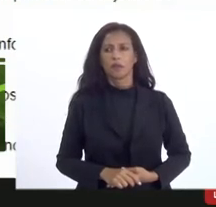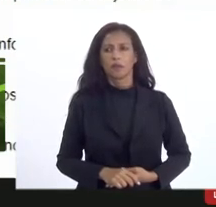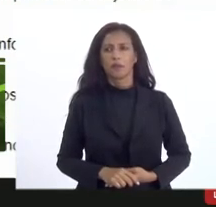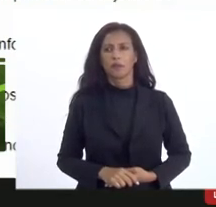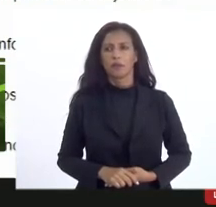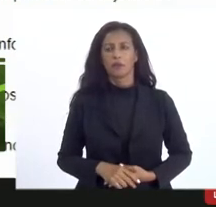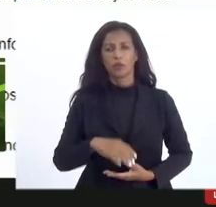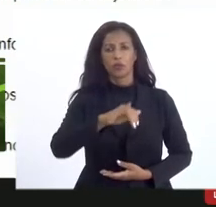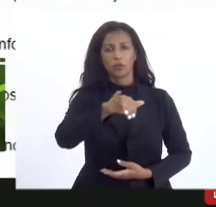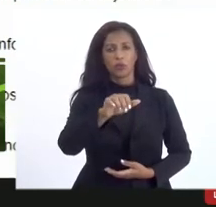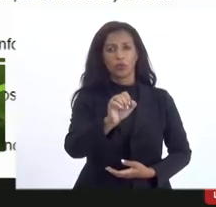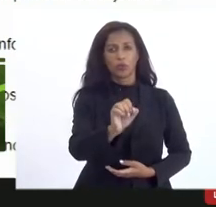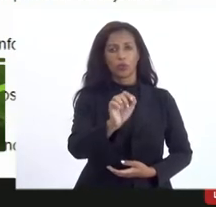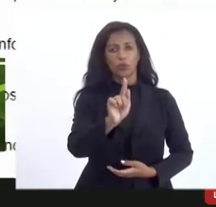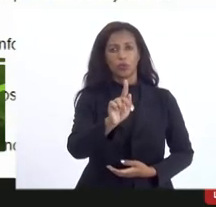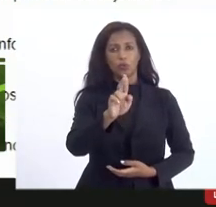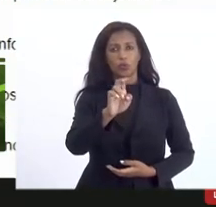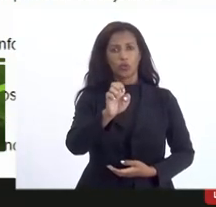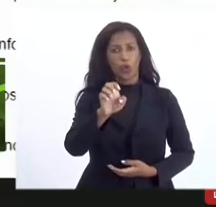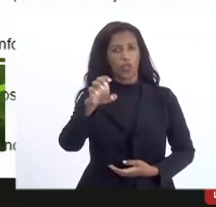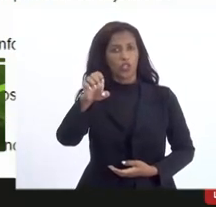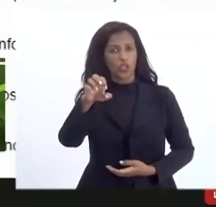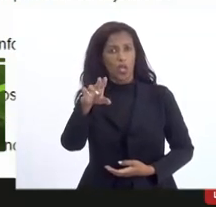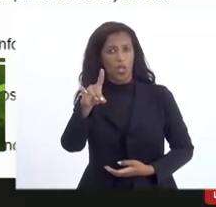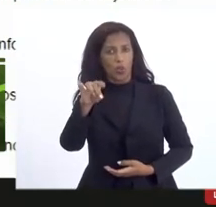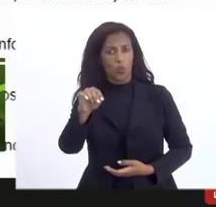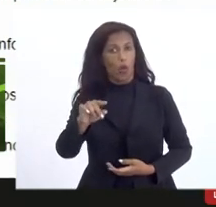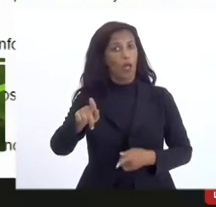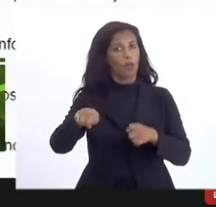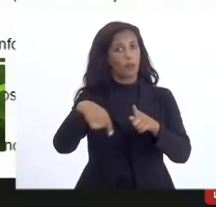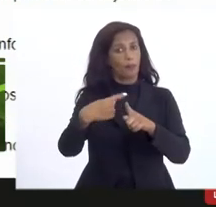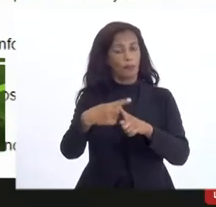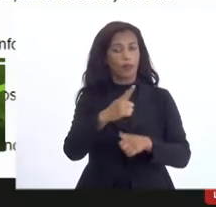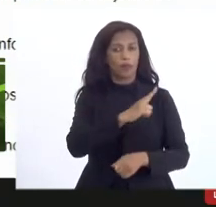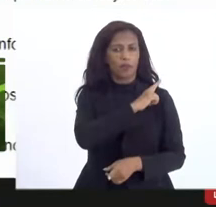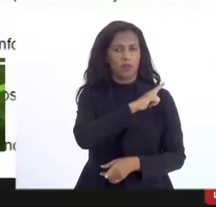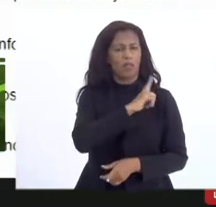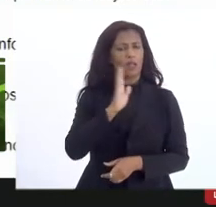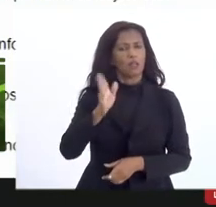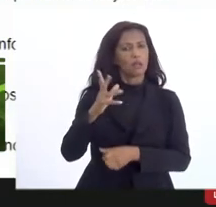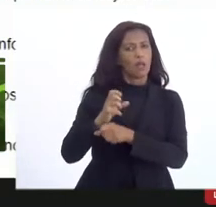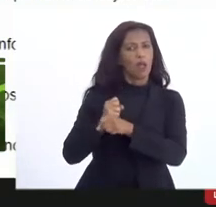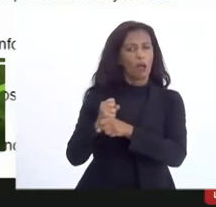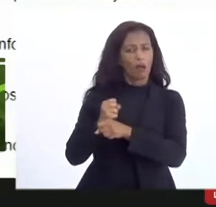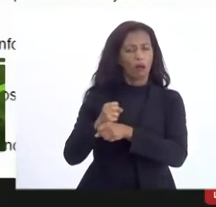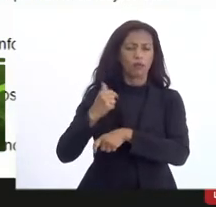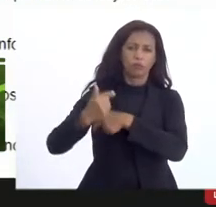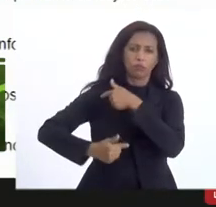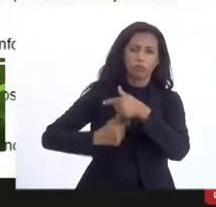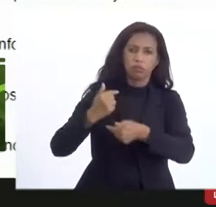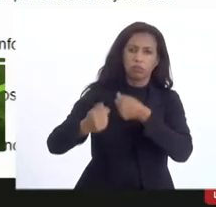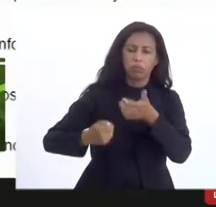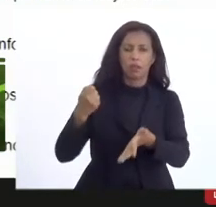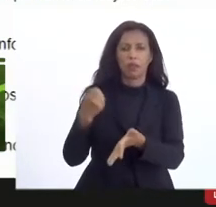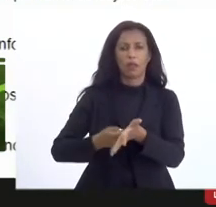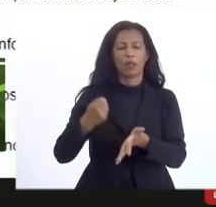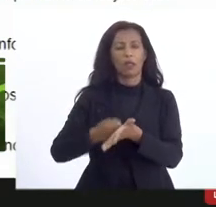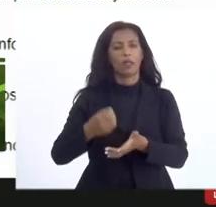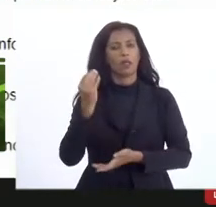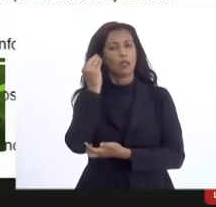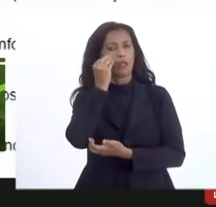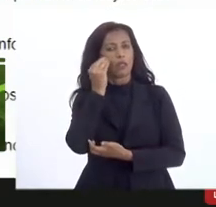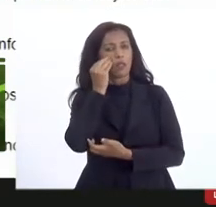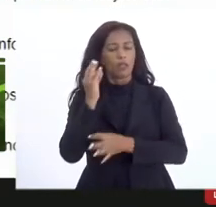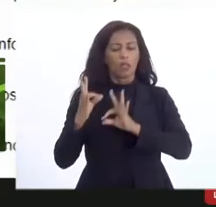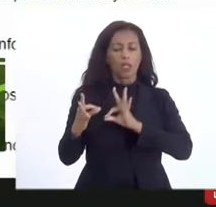Jorge Eduardo e hoje os gestores que estão na SESEC nós temos muitos anos de militância e a nossa experiência é